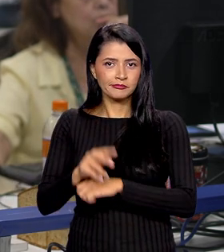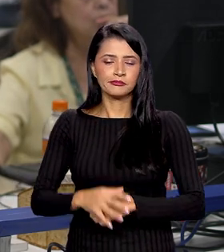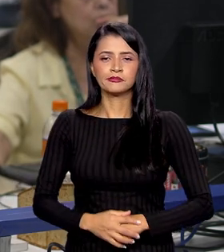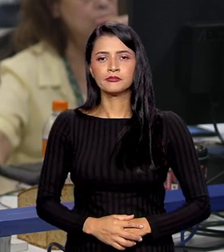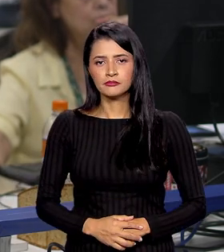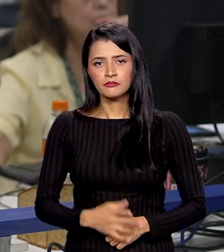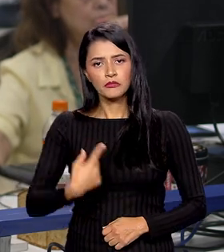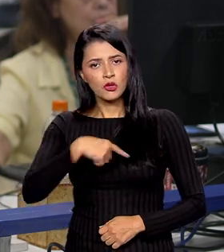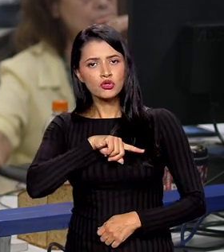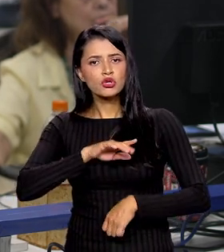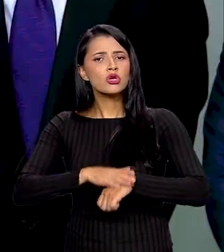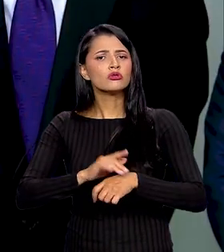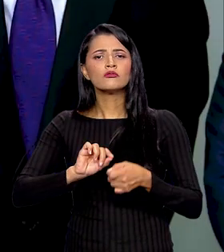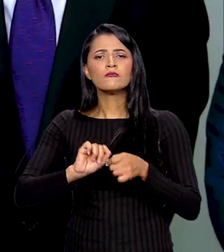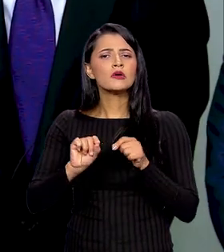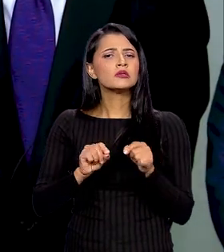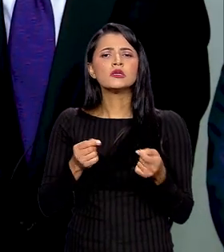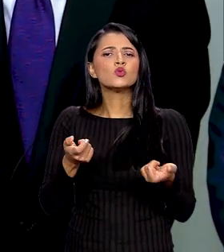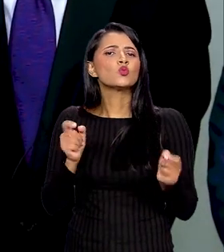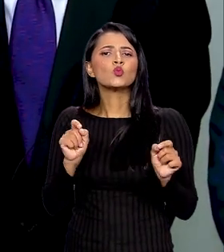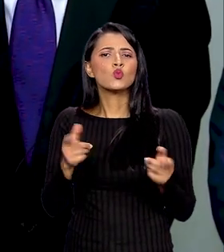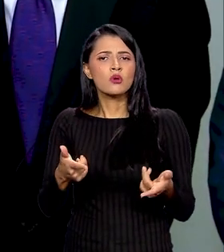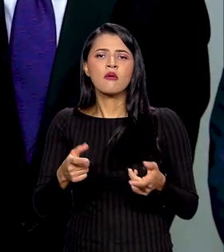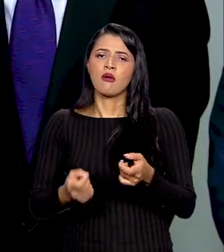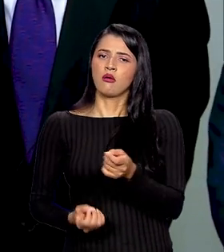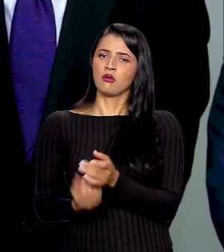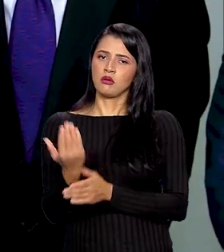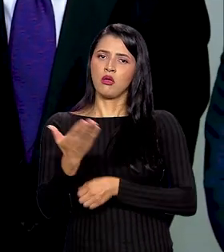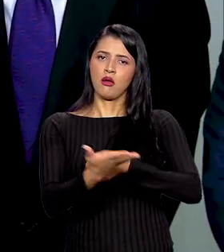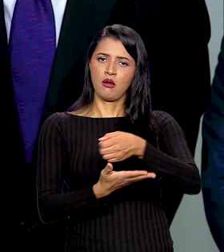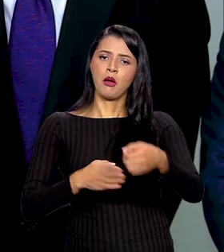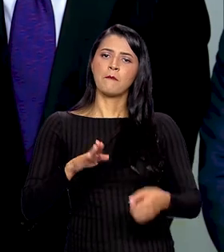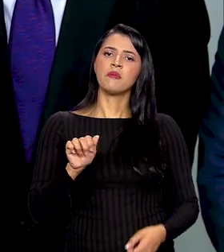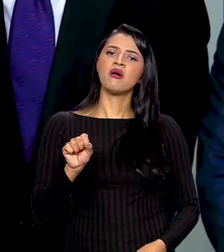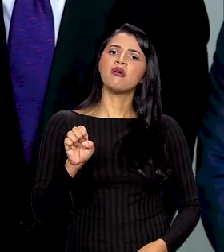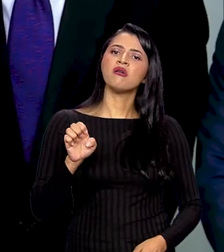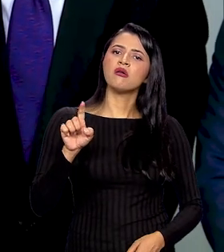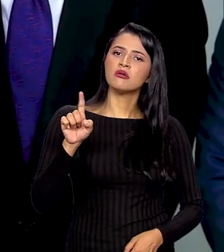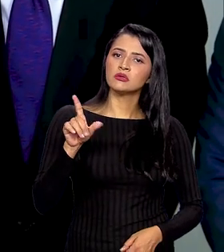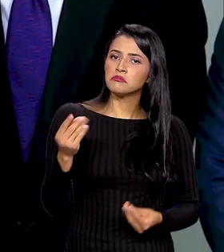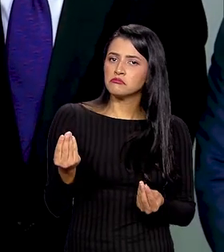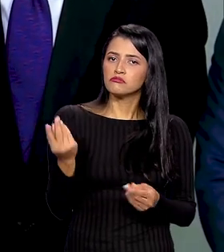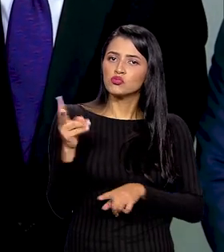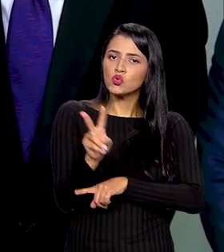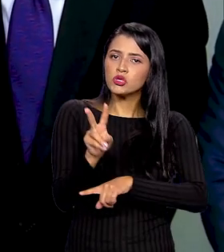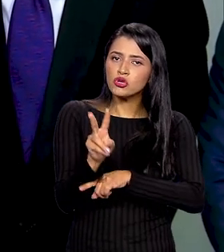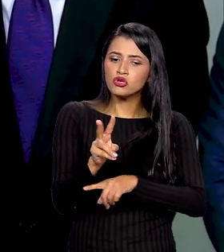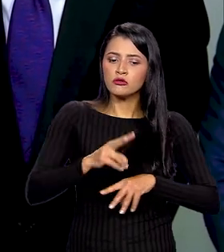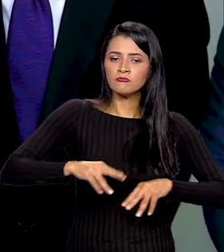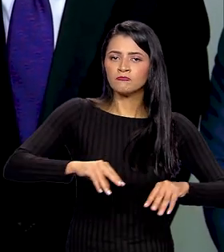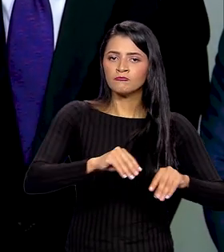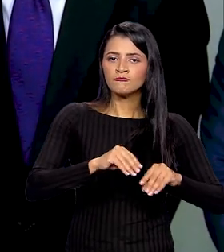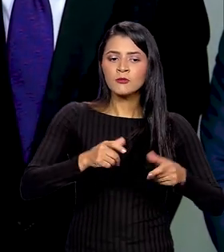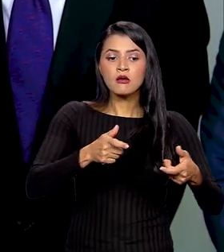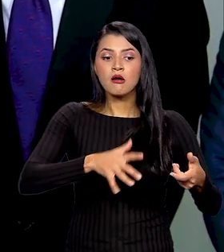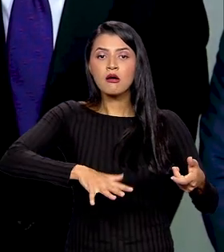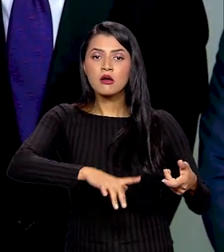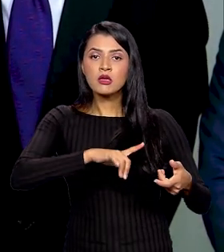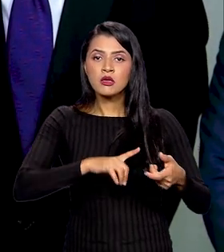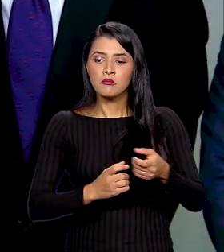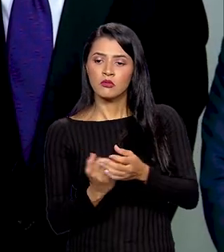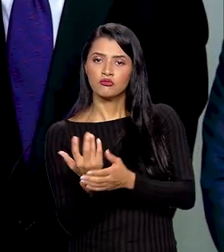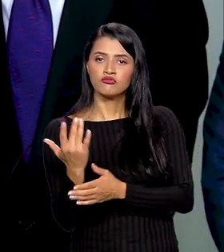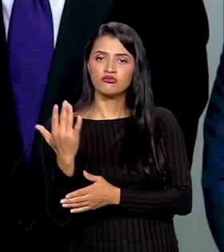serão beneficiadas. O que nós estamos fazendo aqui é construir as bases para proteger a terra